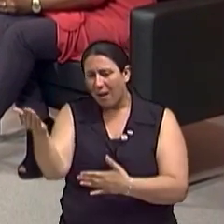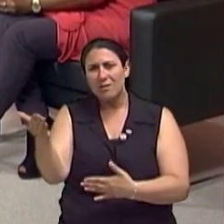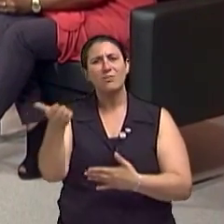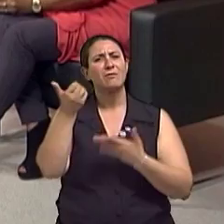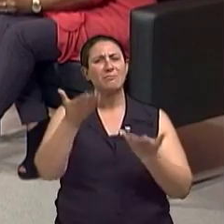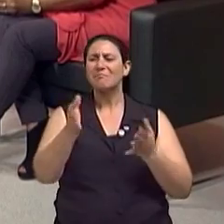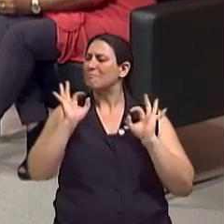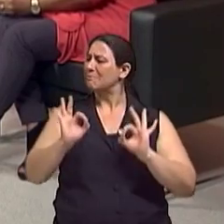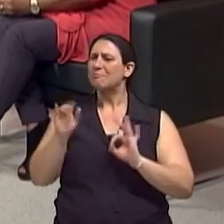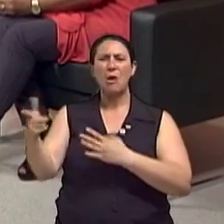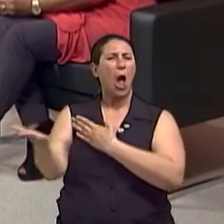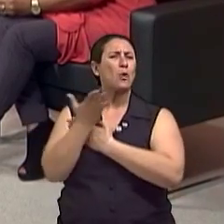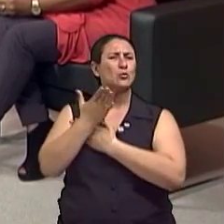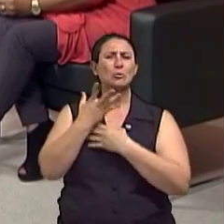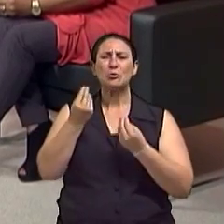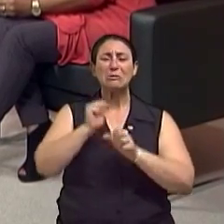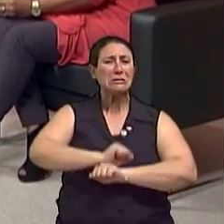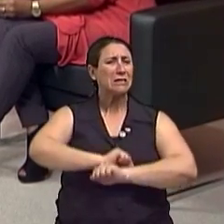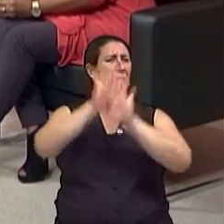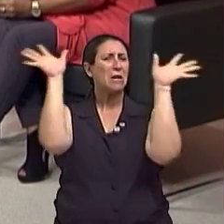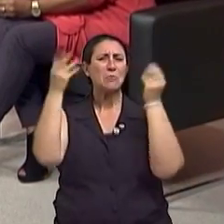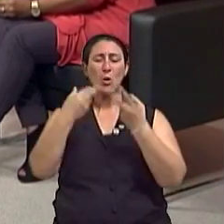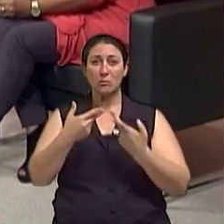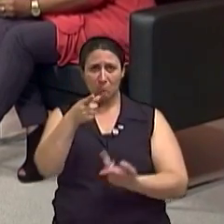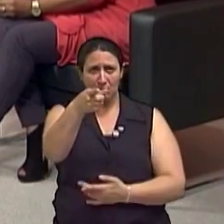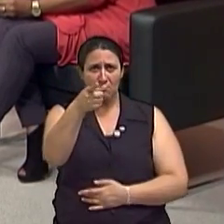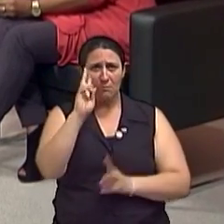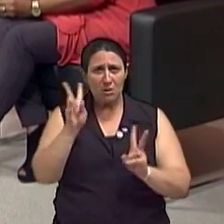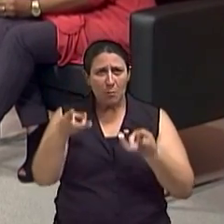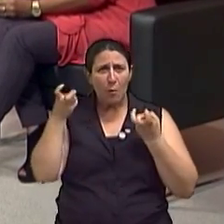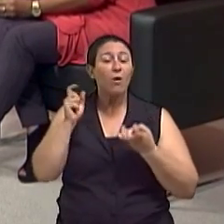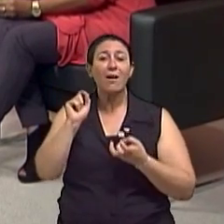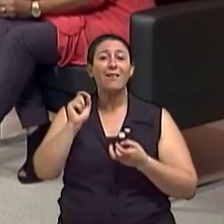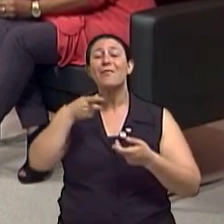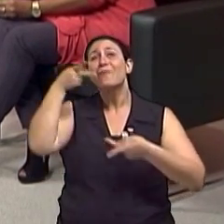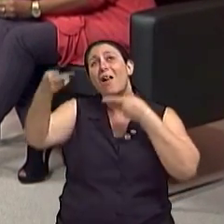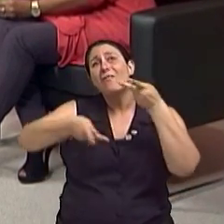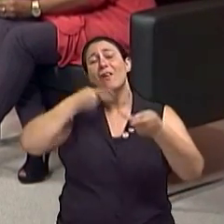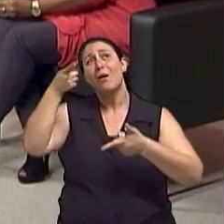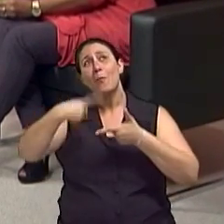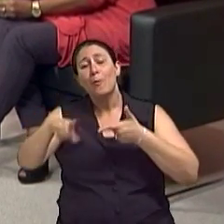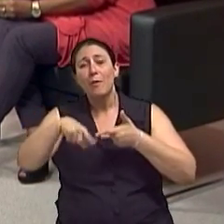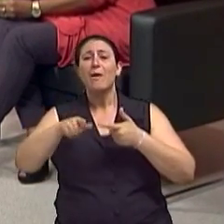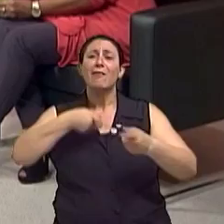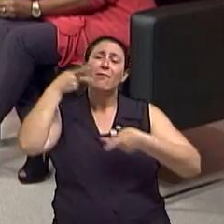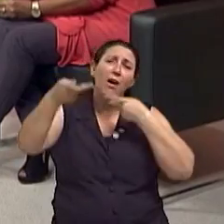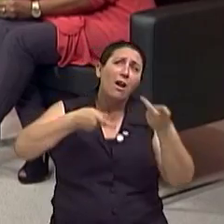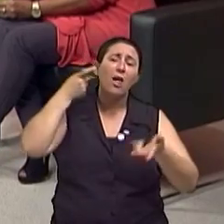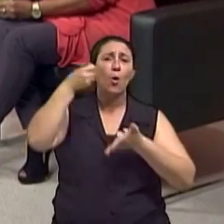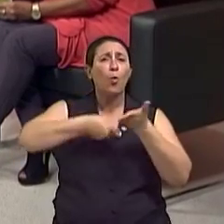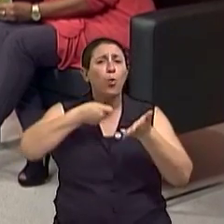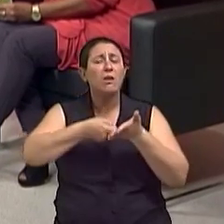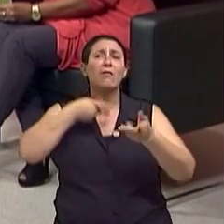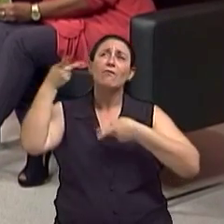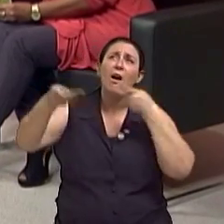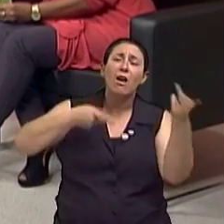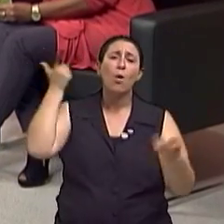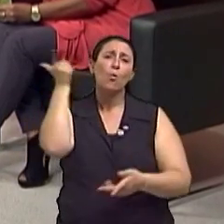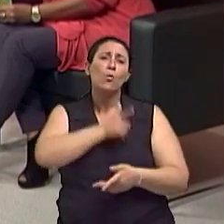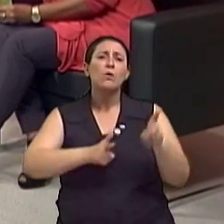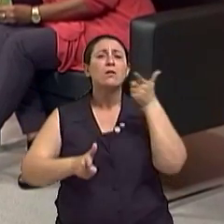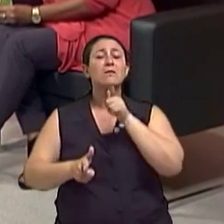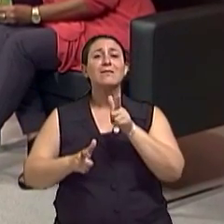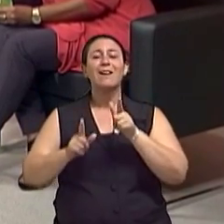colaboração. E vocês notaram uma coisa? Que a gente fala dos nossos problemas, das nossas lutas, das nossas conquistas